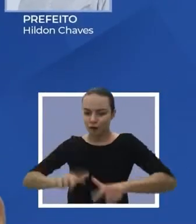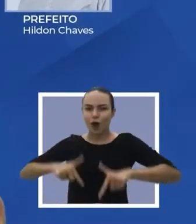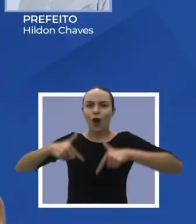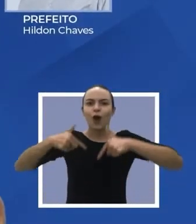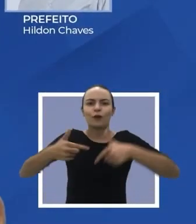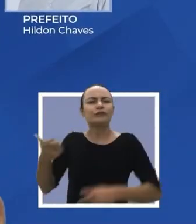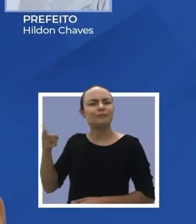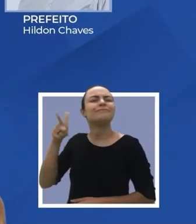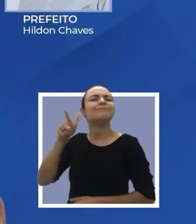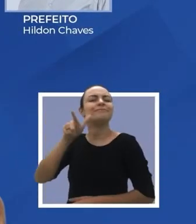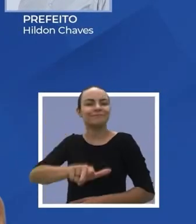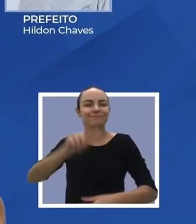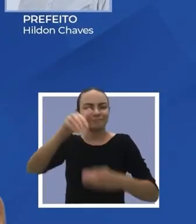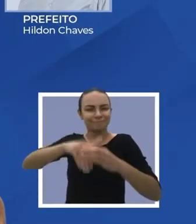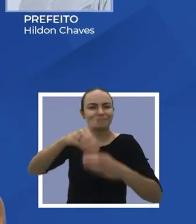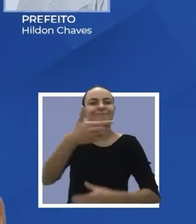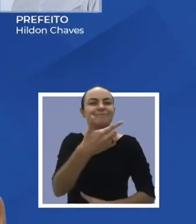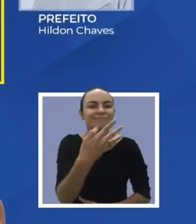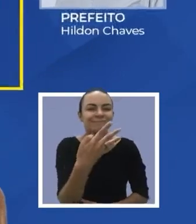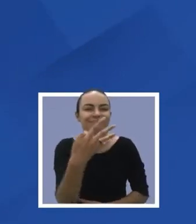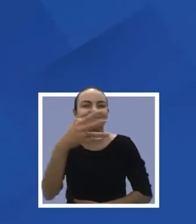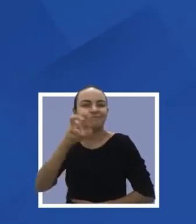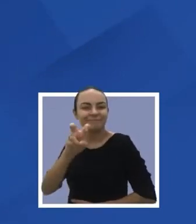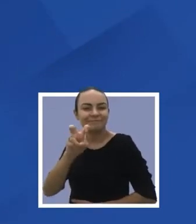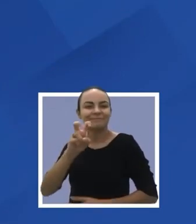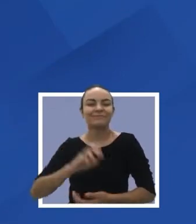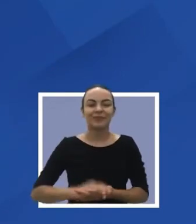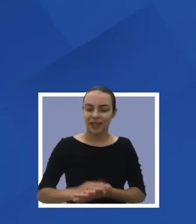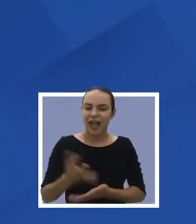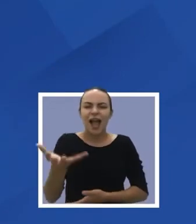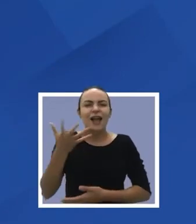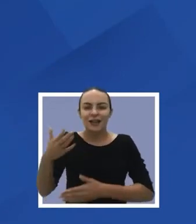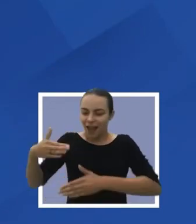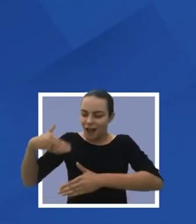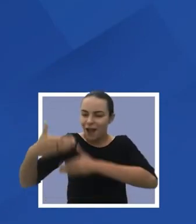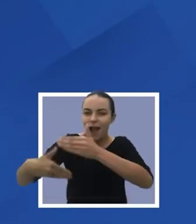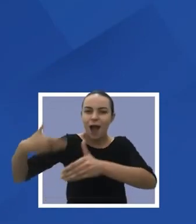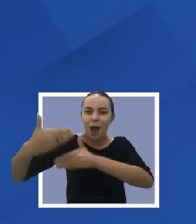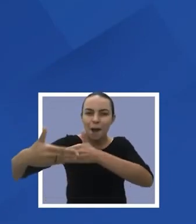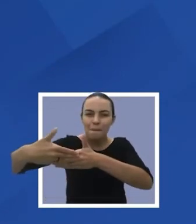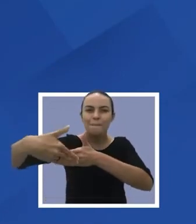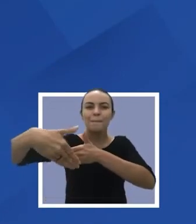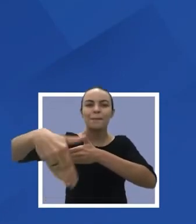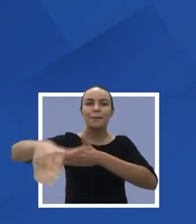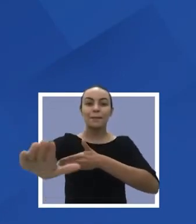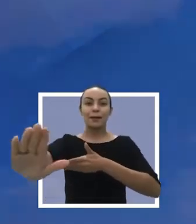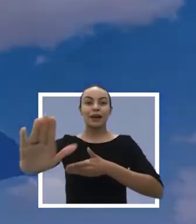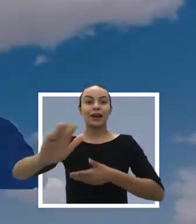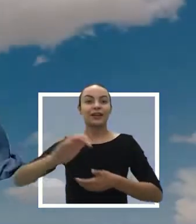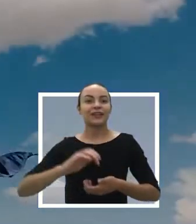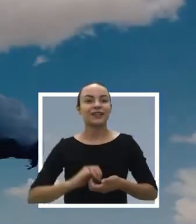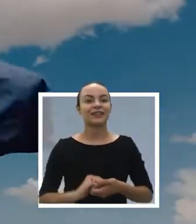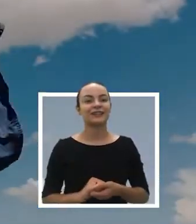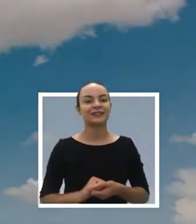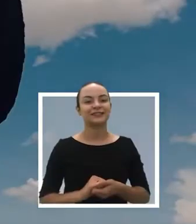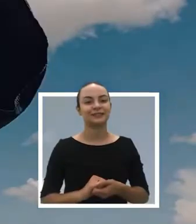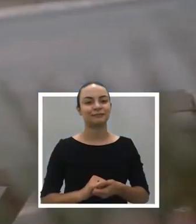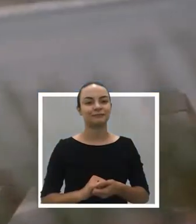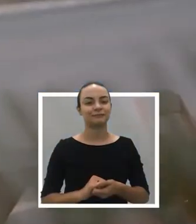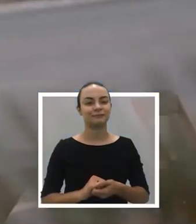Confirma na verdinha com satisfação. Porto Velho já tem prefeito nessa eleição.